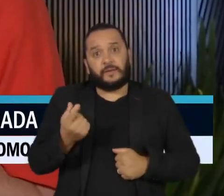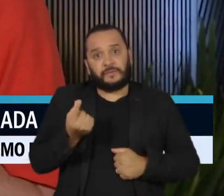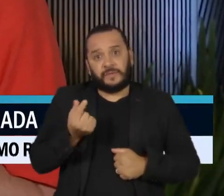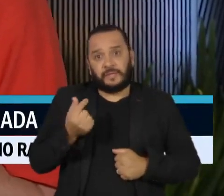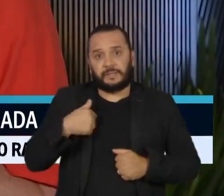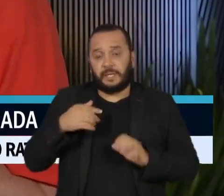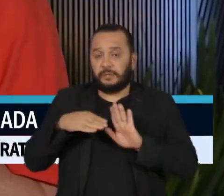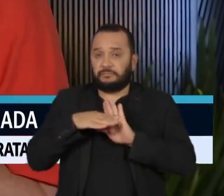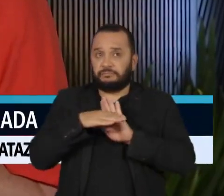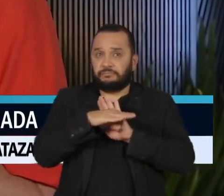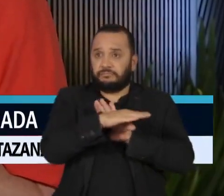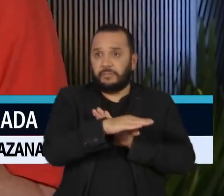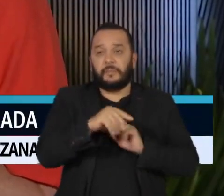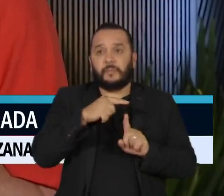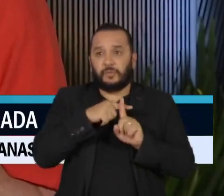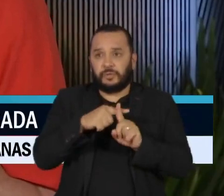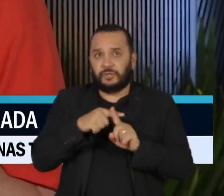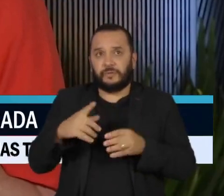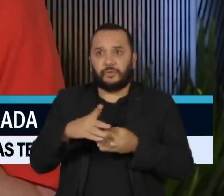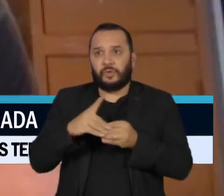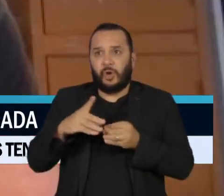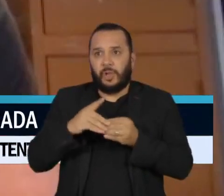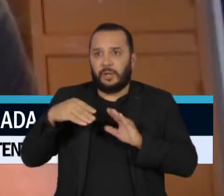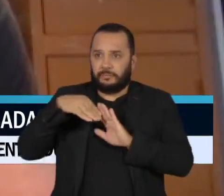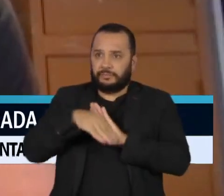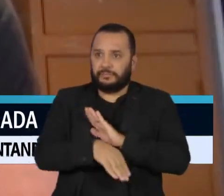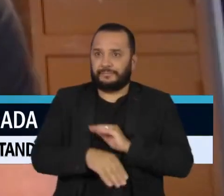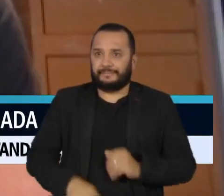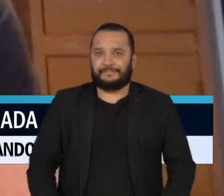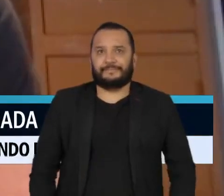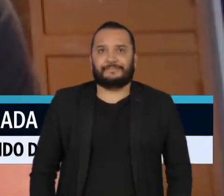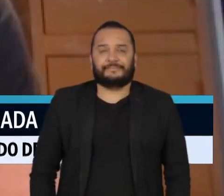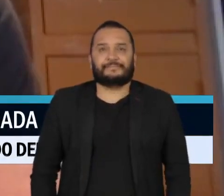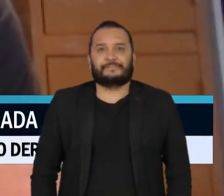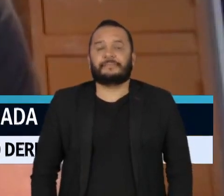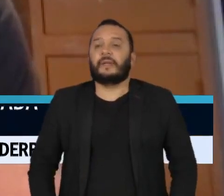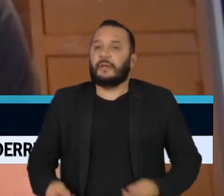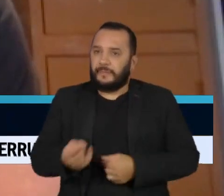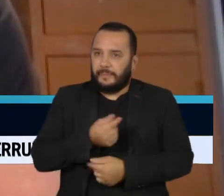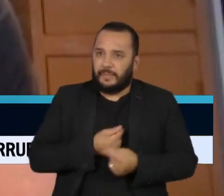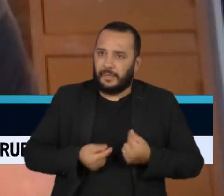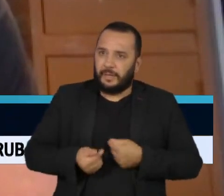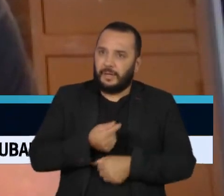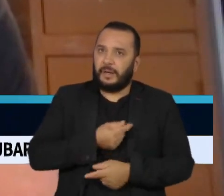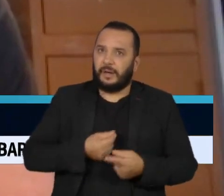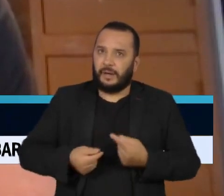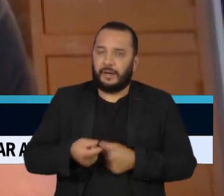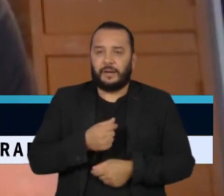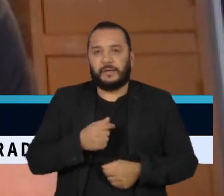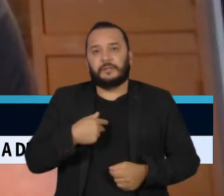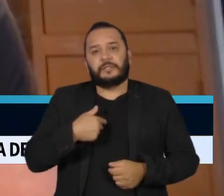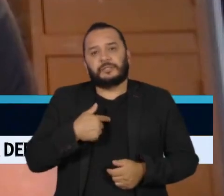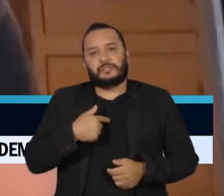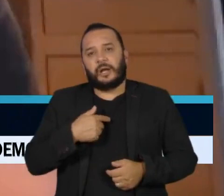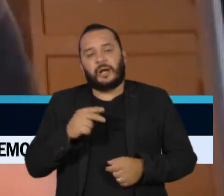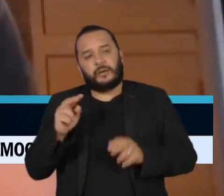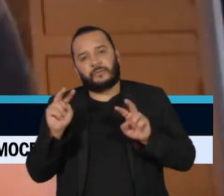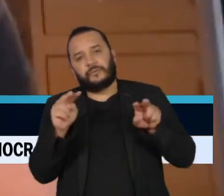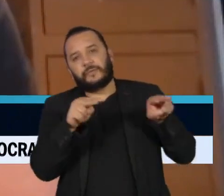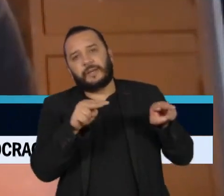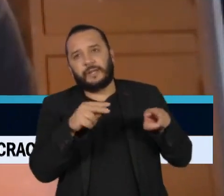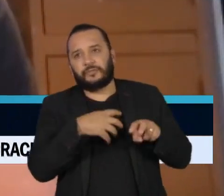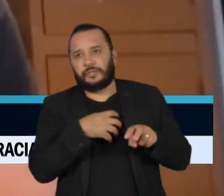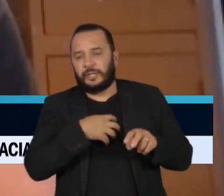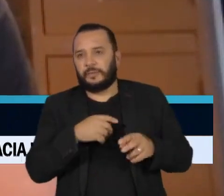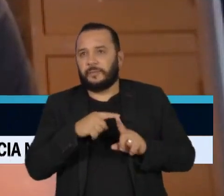ao anúncio, com o dólar fechando em queda. De forma geral, eu entendo que o mercado deve ver de maneira positiva. Se de fato